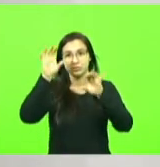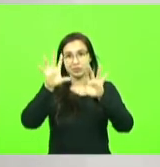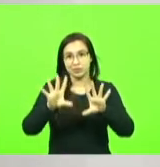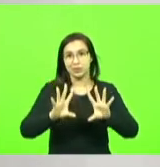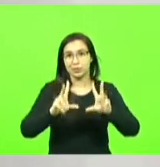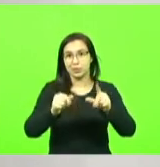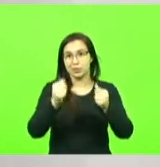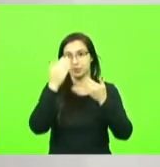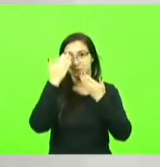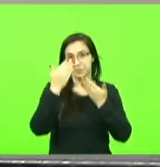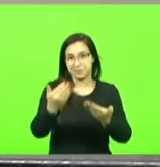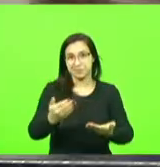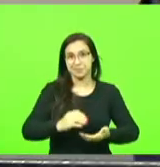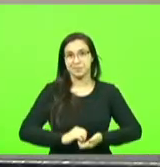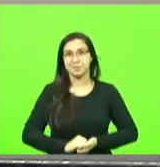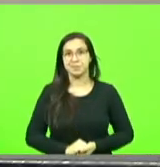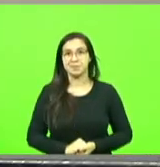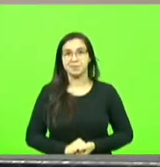obrigado